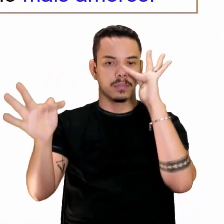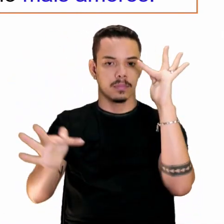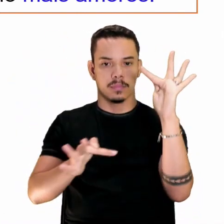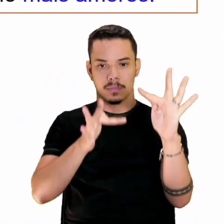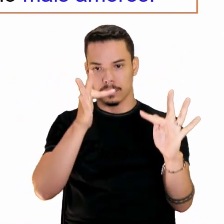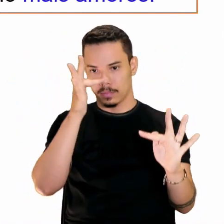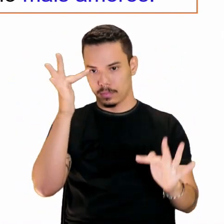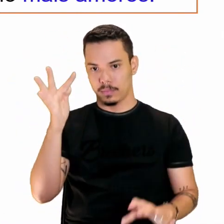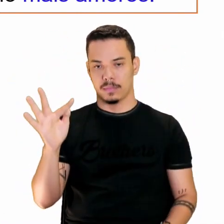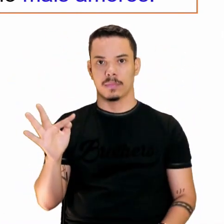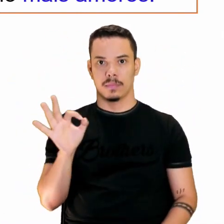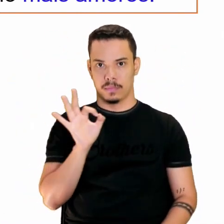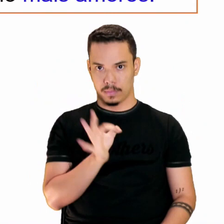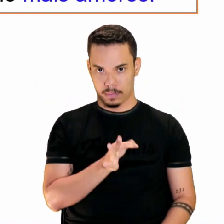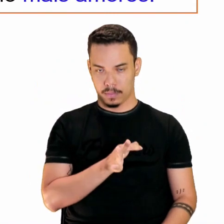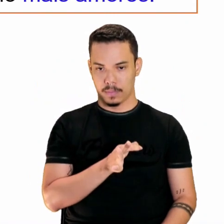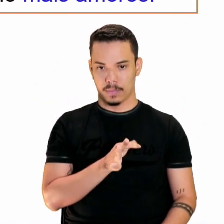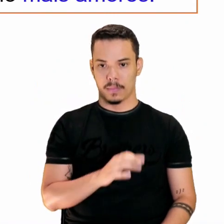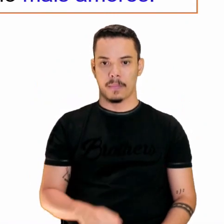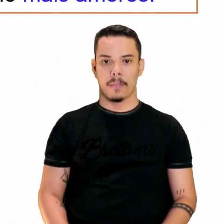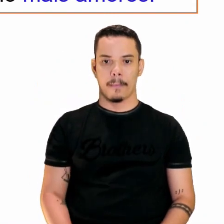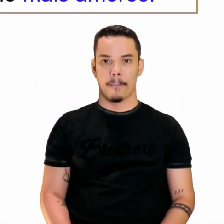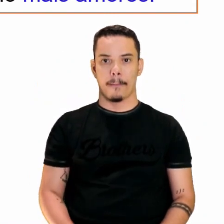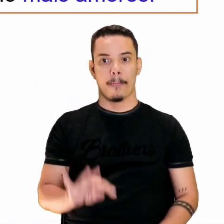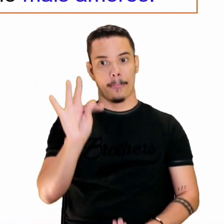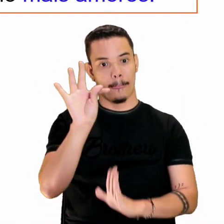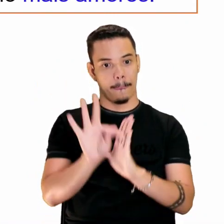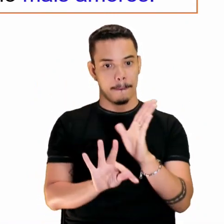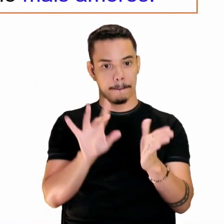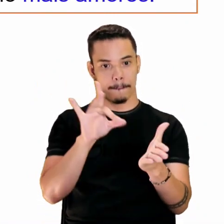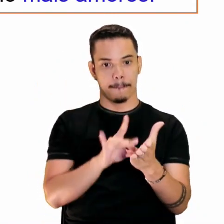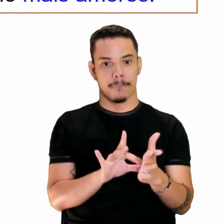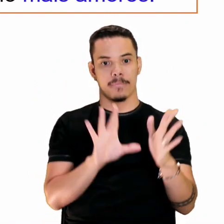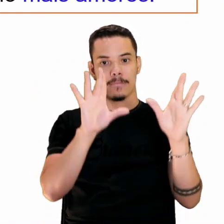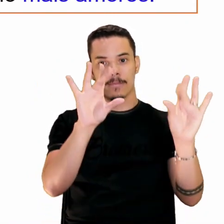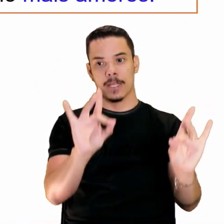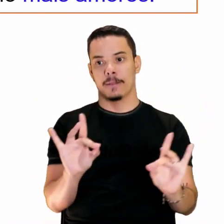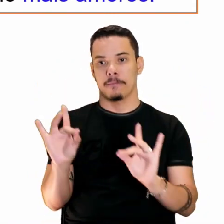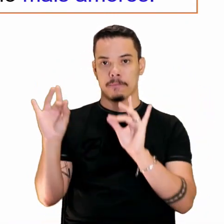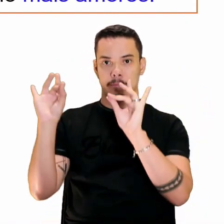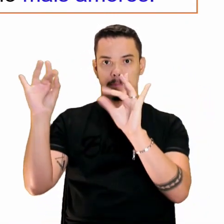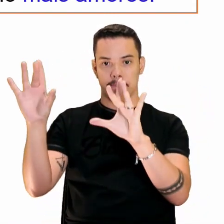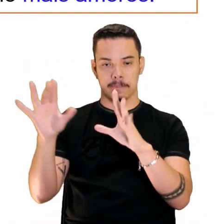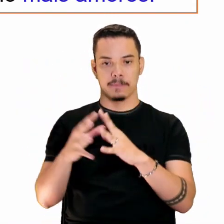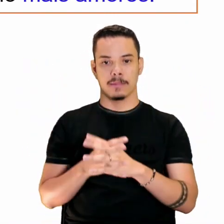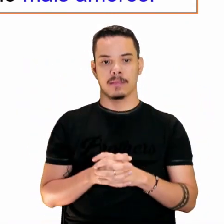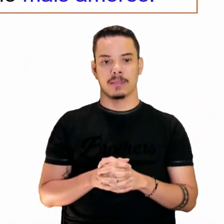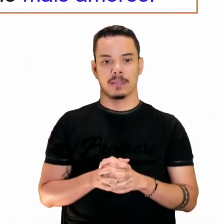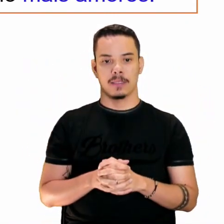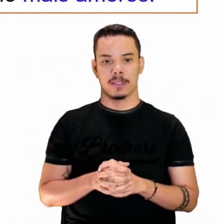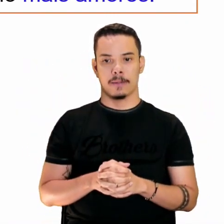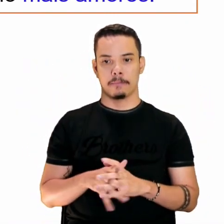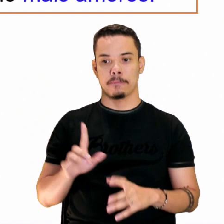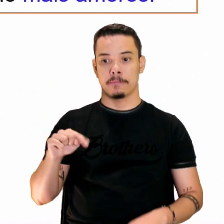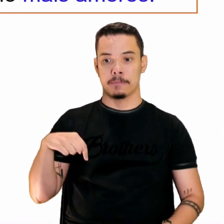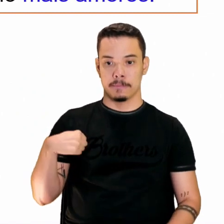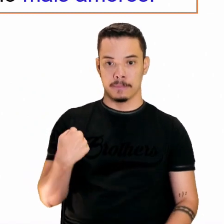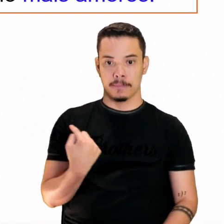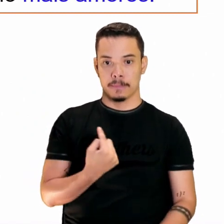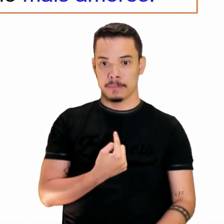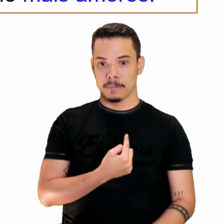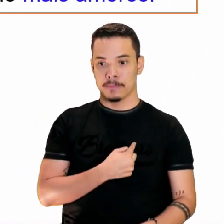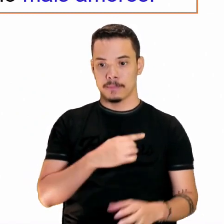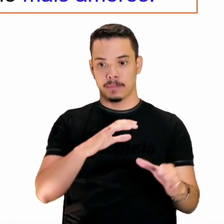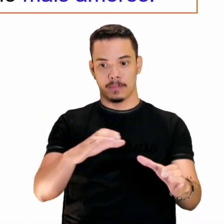flores. Olha só, o texto original sendo citado lá no novo texto. Tem mais flores. Nossos